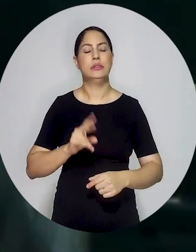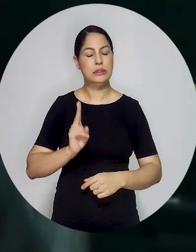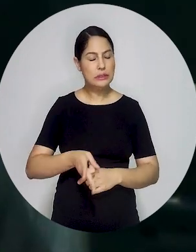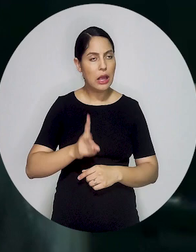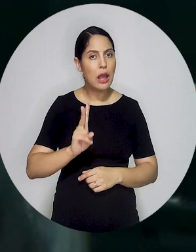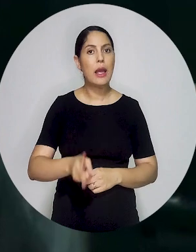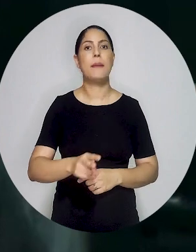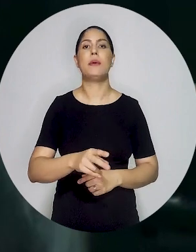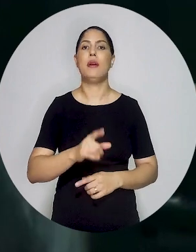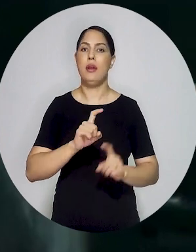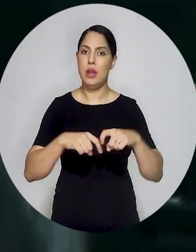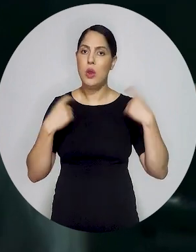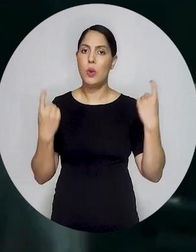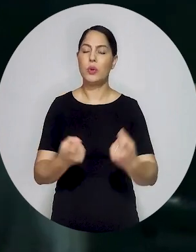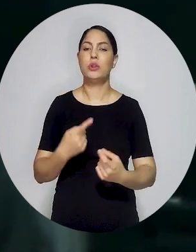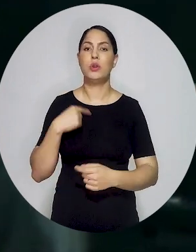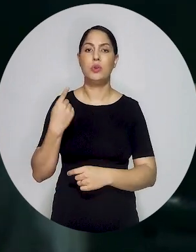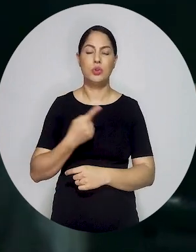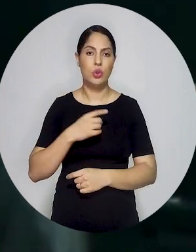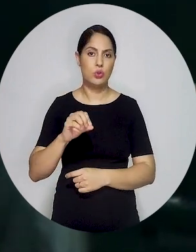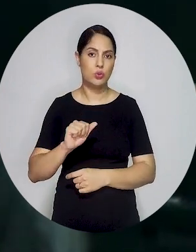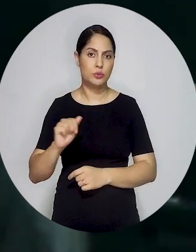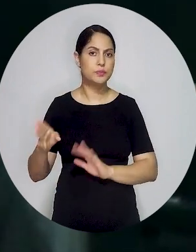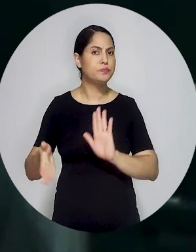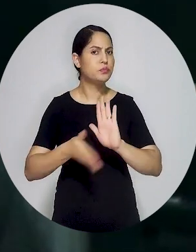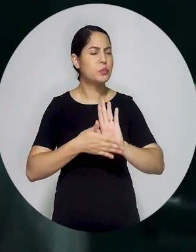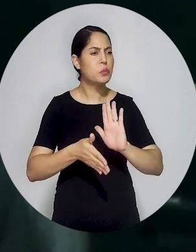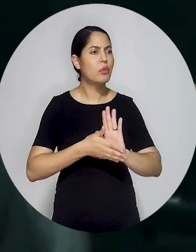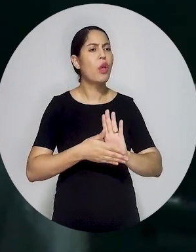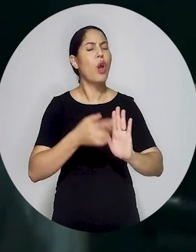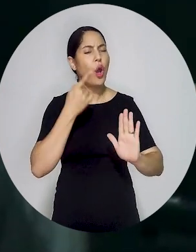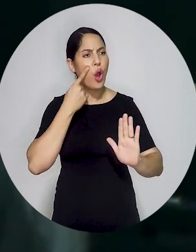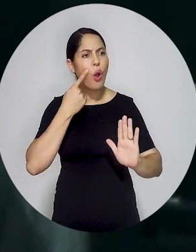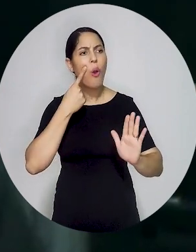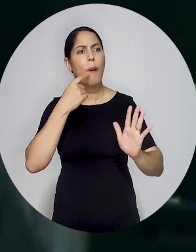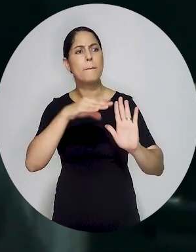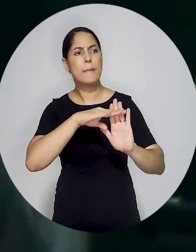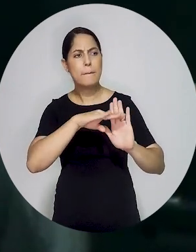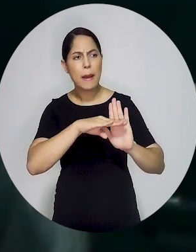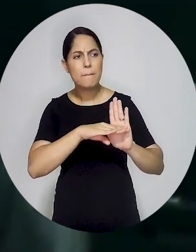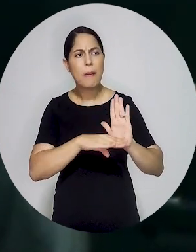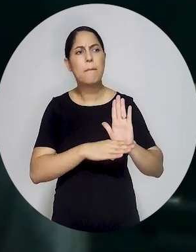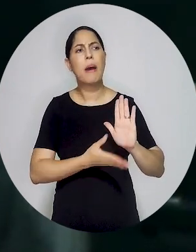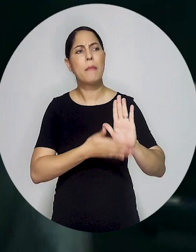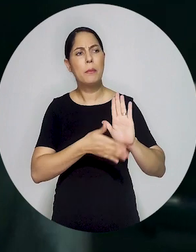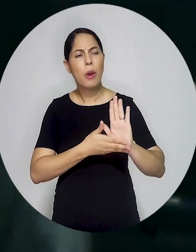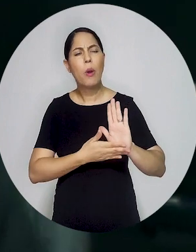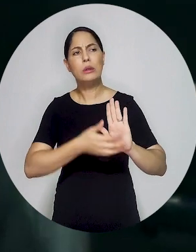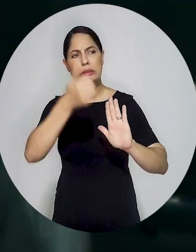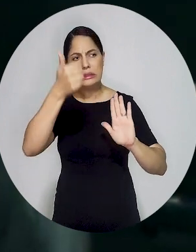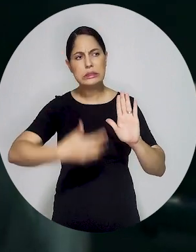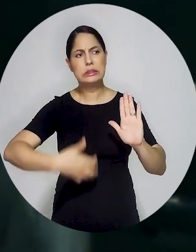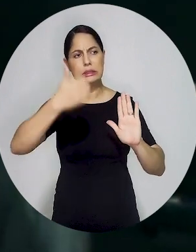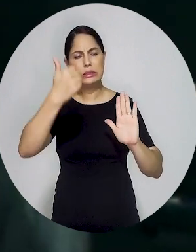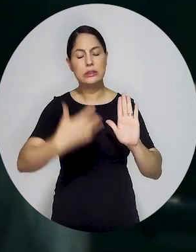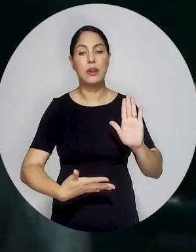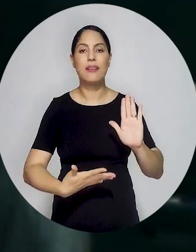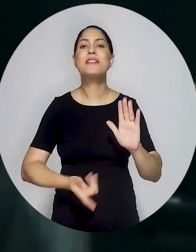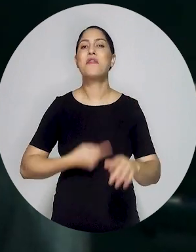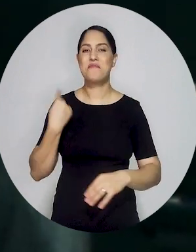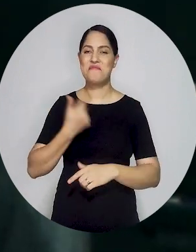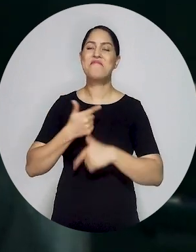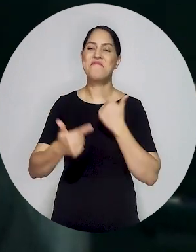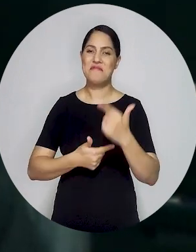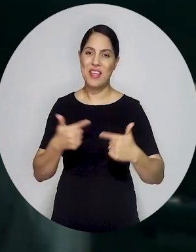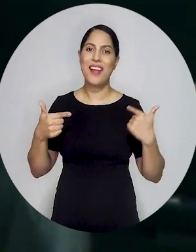forma quase que semanal, onde a gente traz, realmente, propostas efetivas e concretas para melhoria da prestação do serviço público.